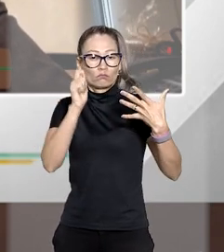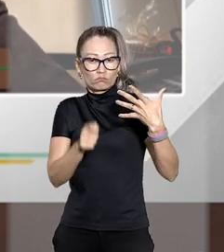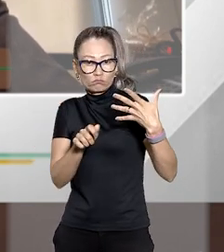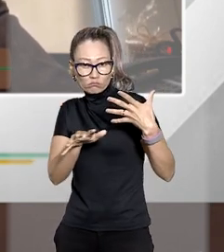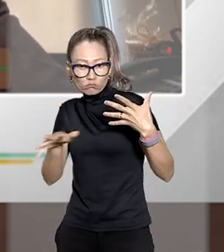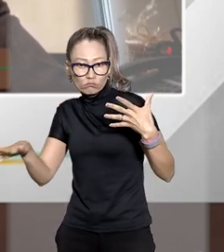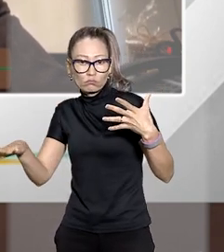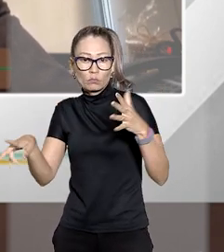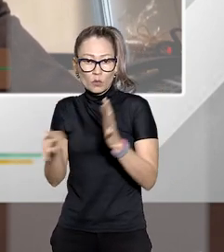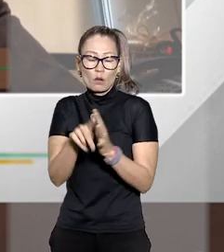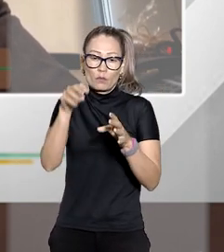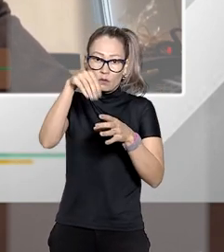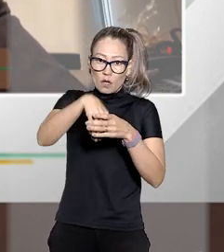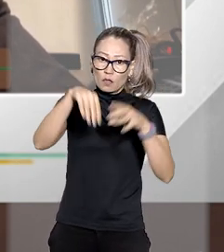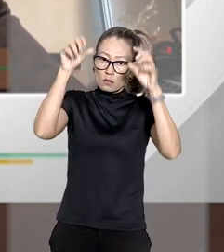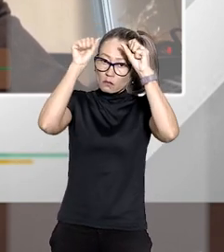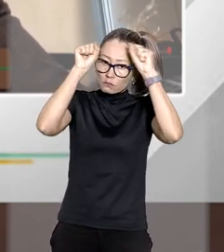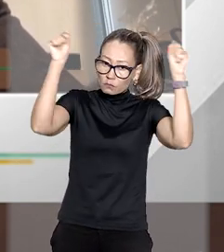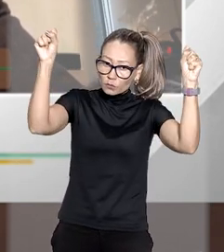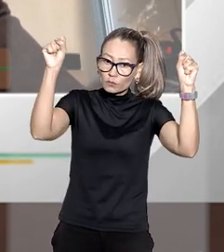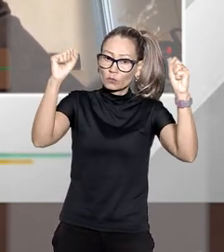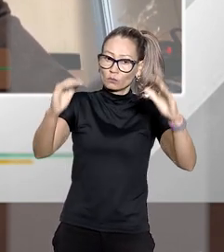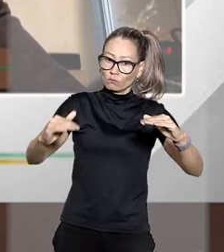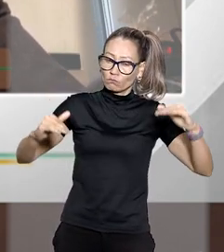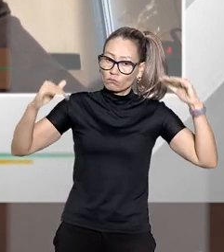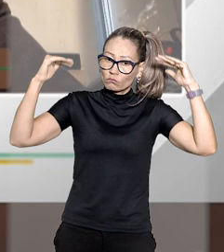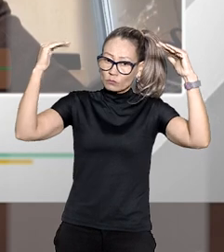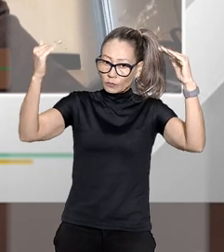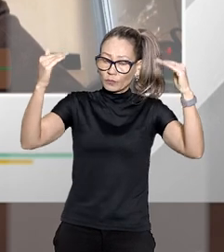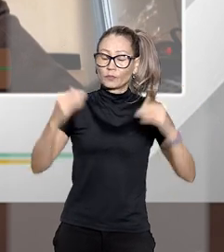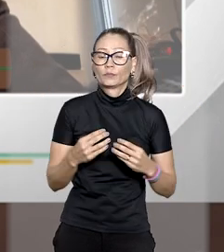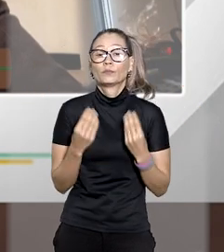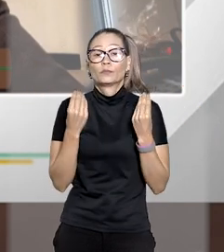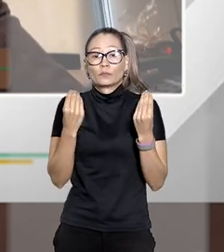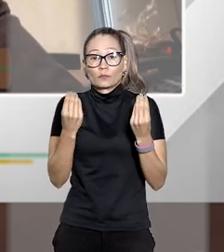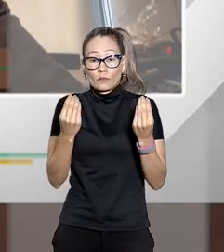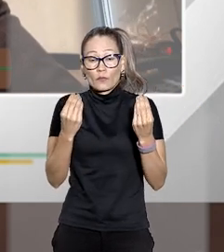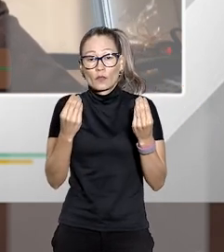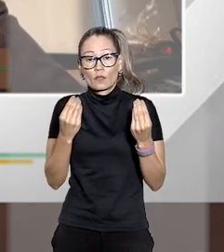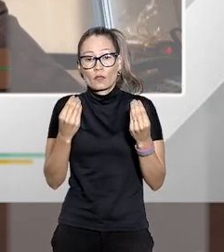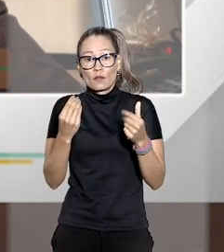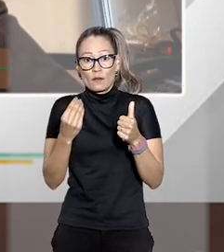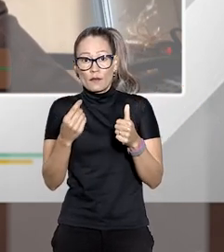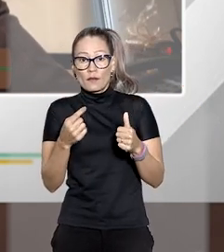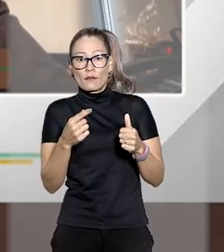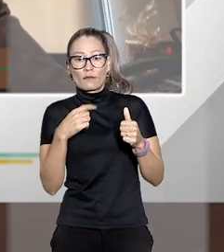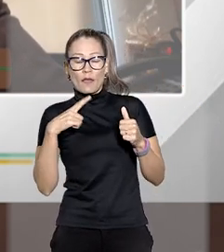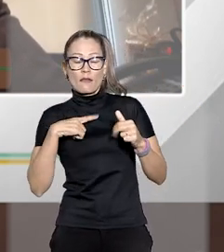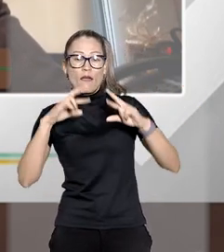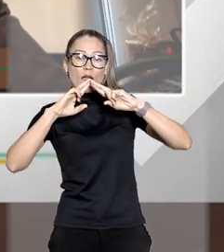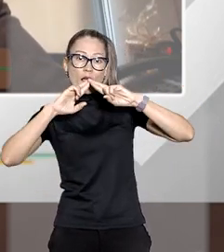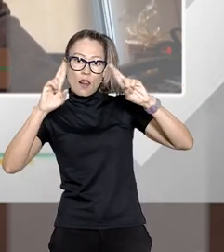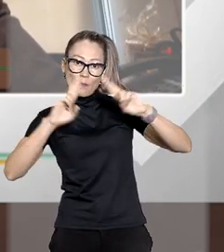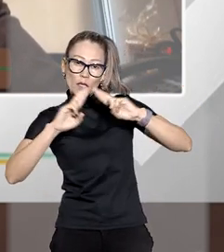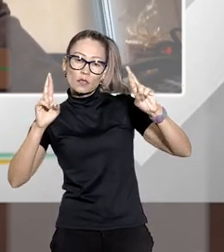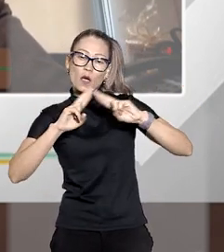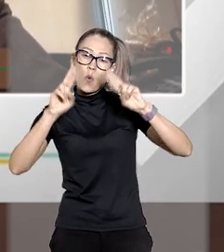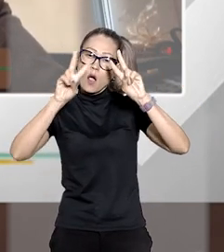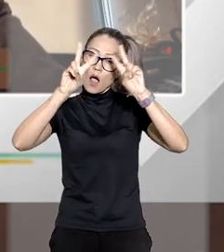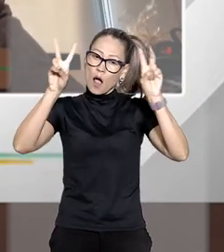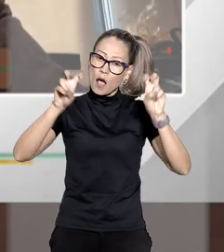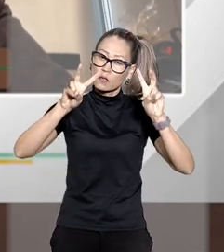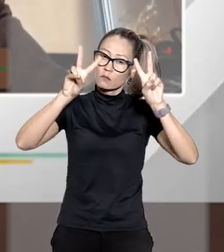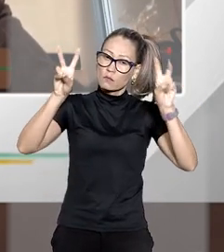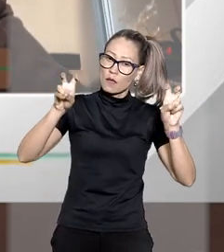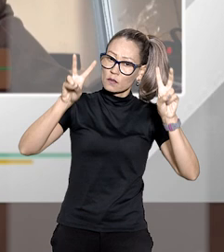jurisprudência do próprio Superior Tribunal de Justiça para ensejar a reclamação para esses casos então